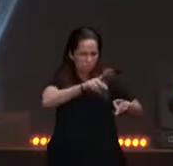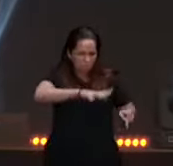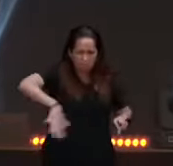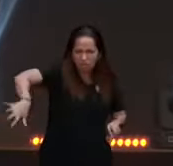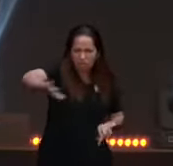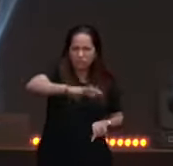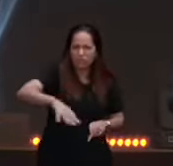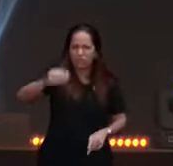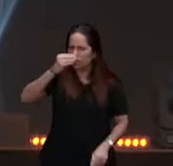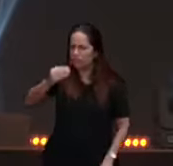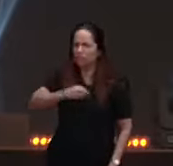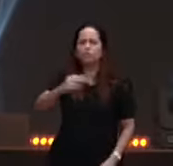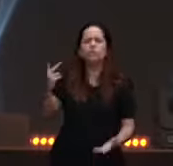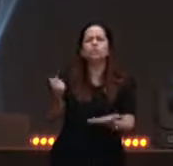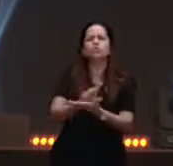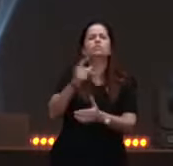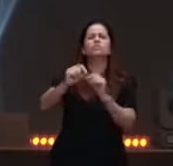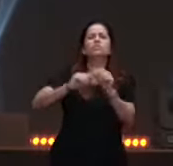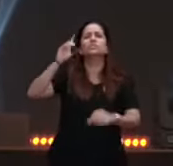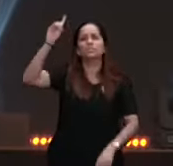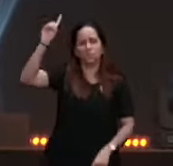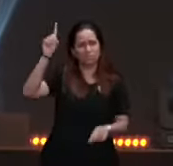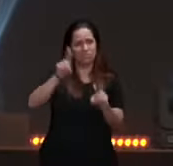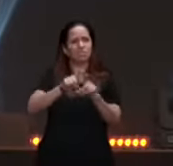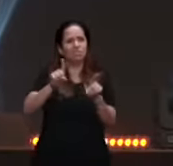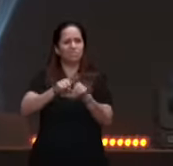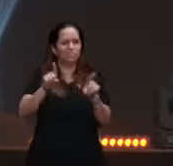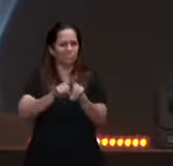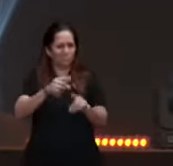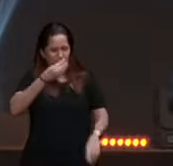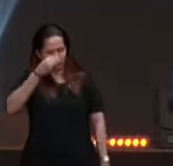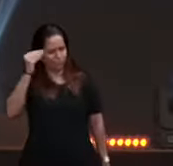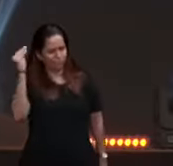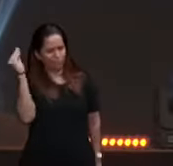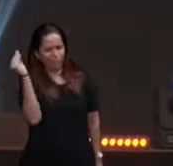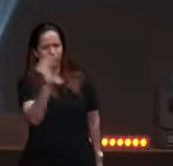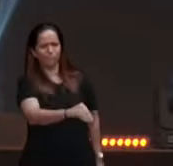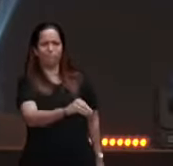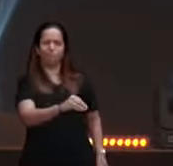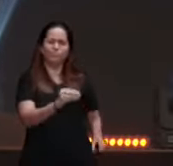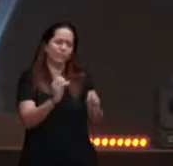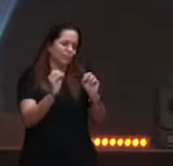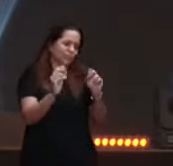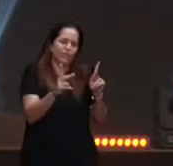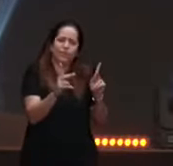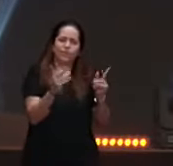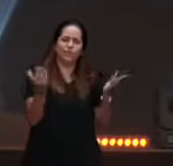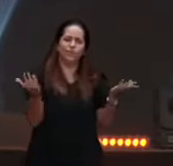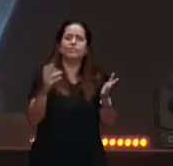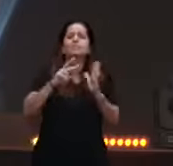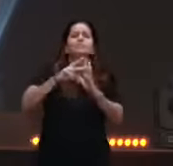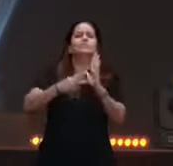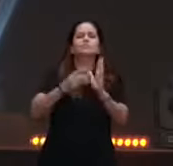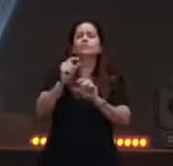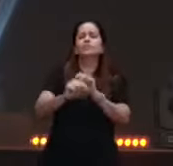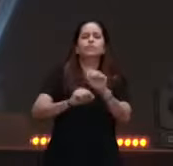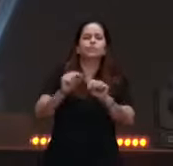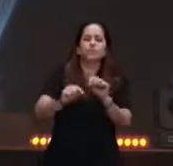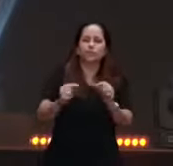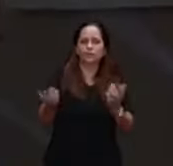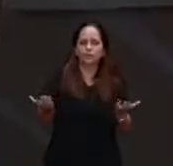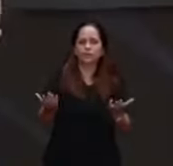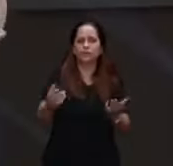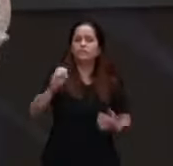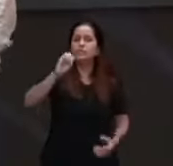envergonhará dele, quando vier na glória de seu pai com os santos anjos, ou seja, aqui, quem não mostrar a